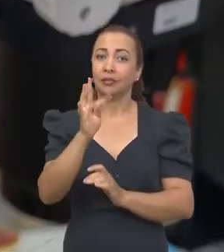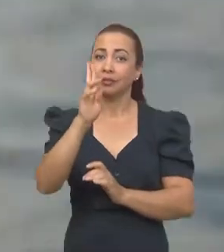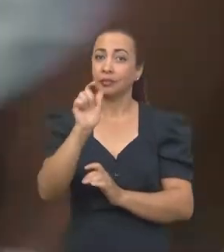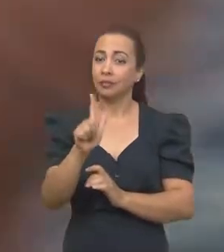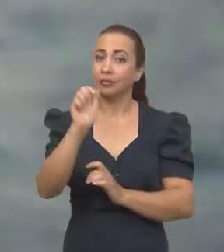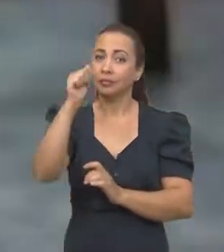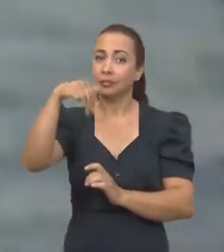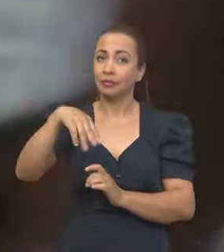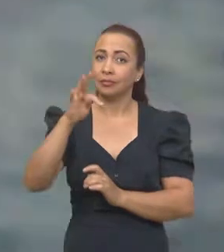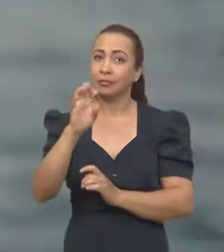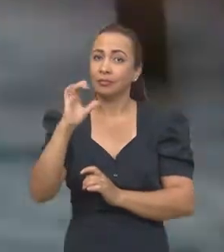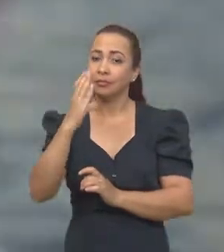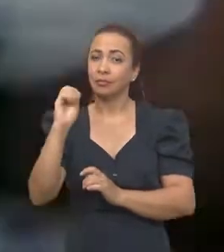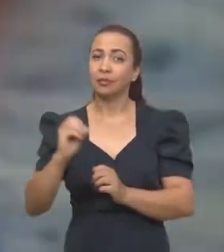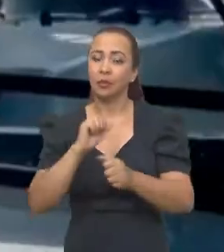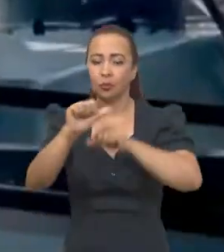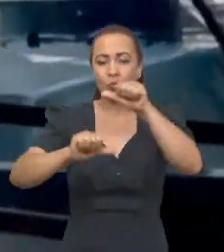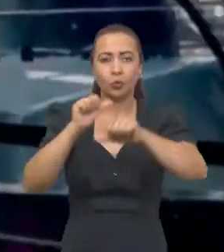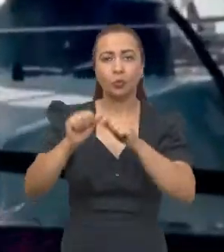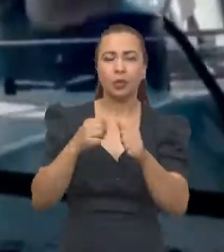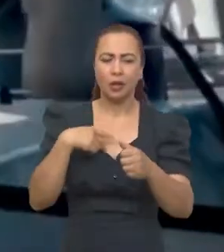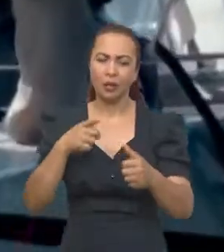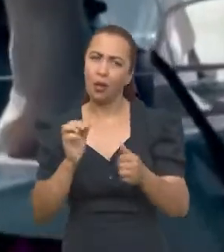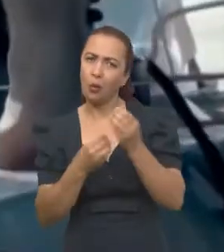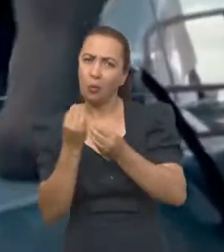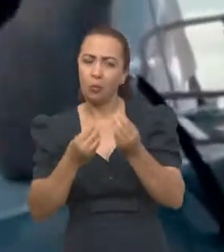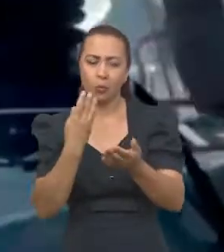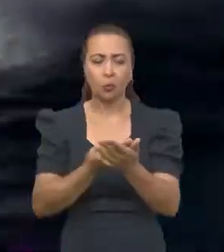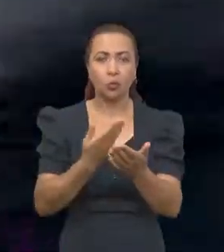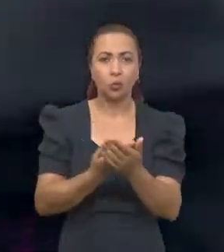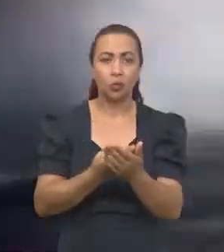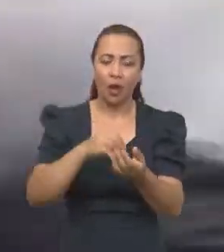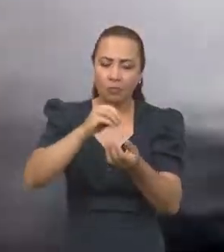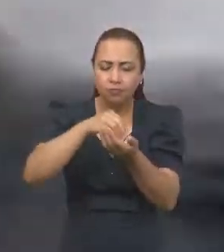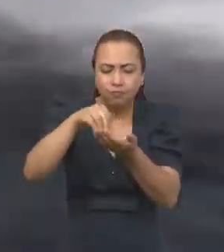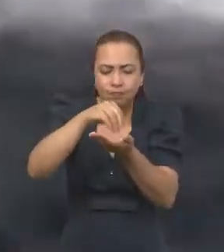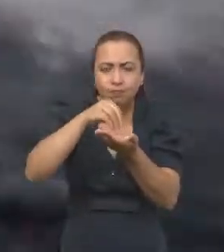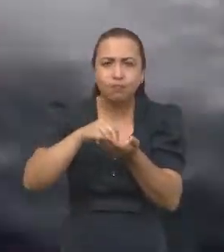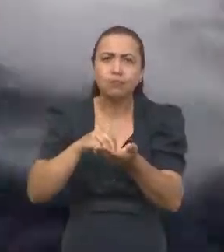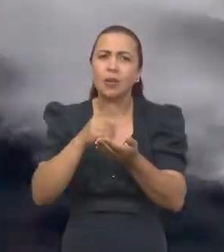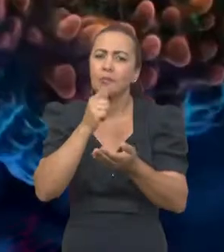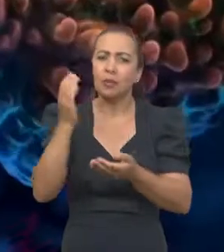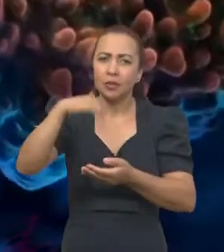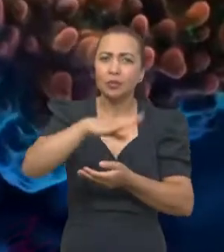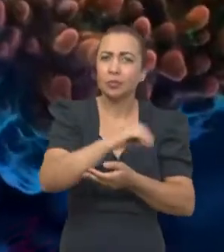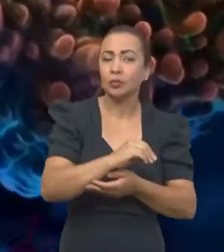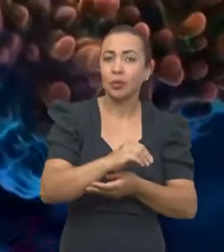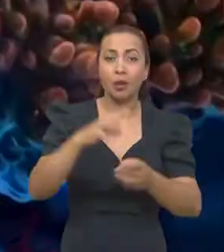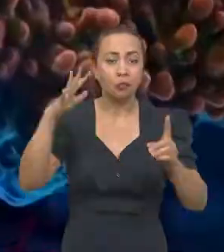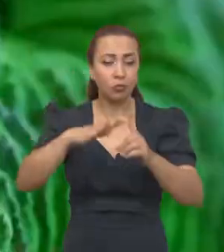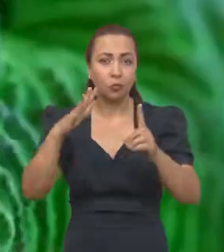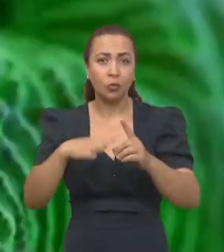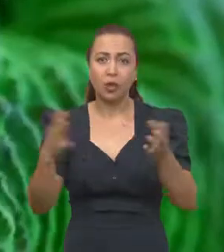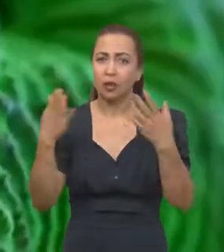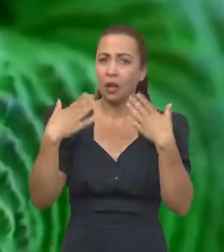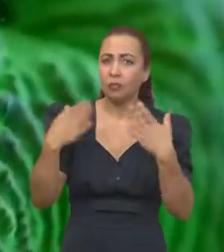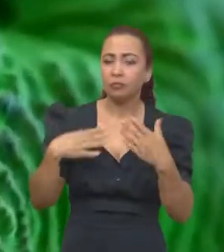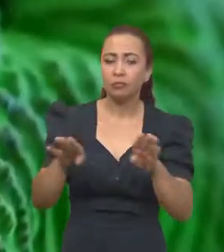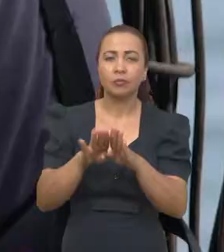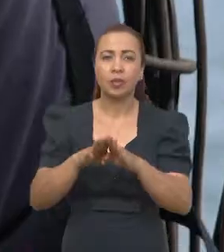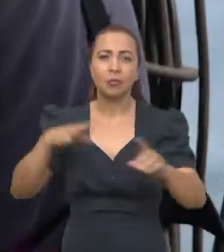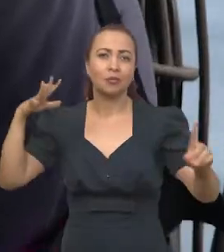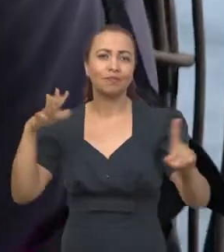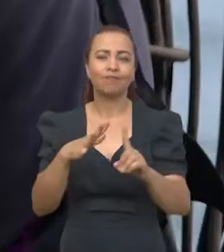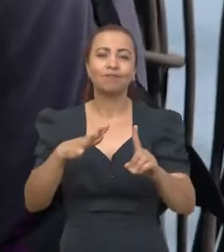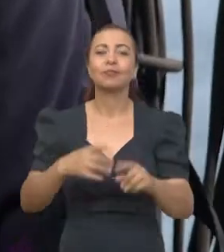dentro do veleiro francês Tara Ocean, que tem como missão estudar o microbioma marinho, suas interações com o clima e o impacto da poluição